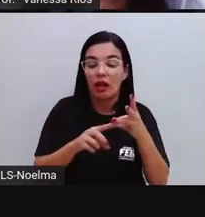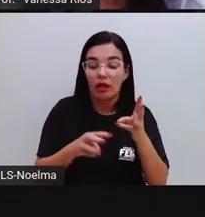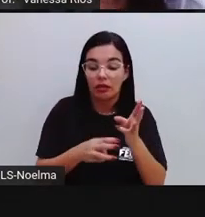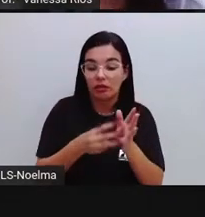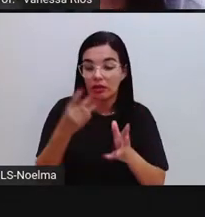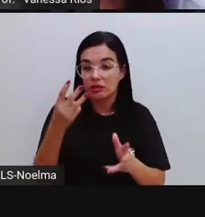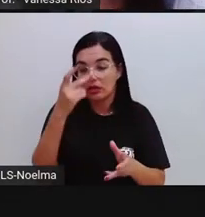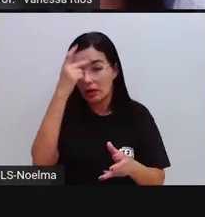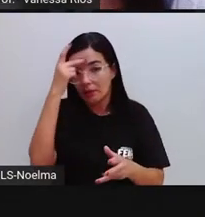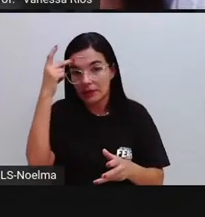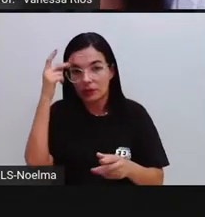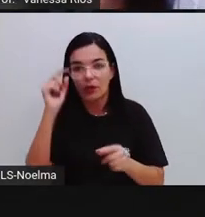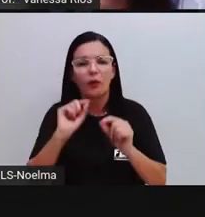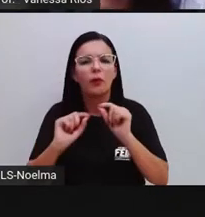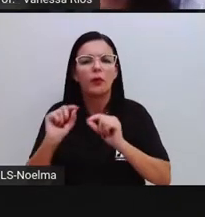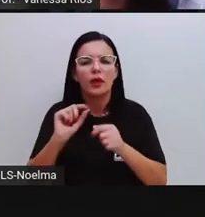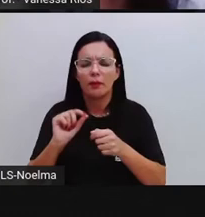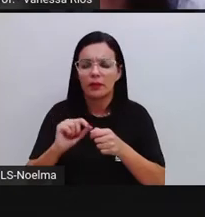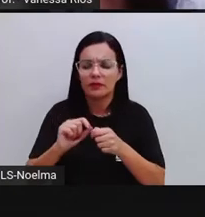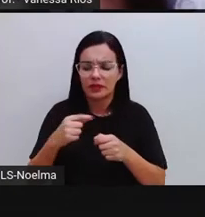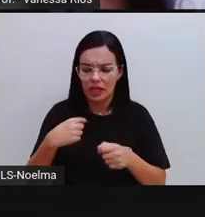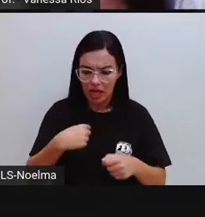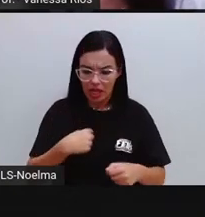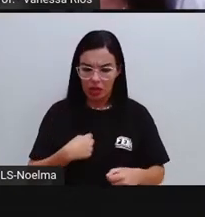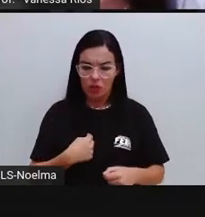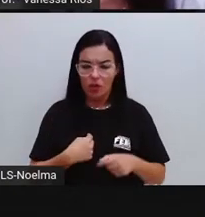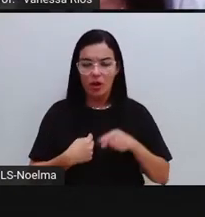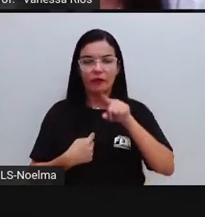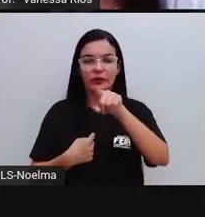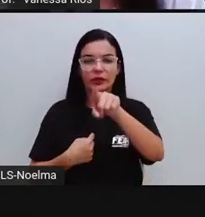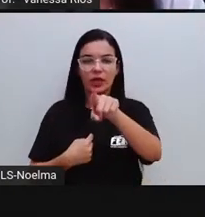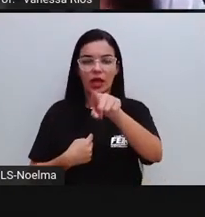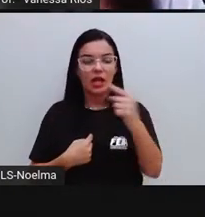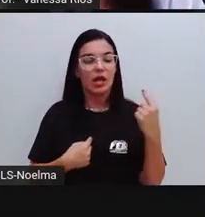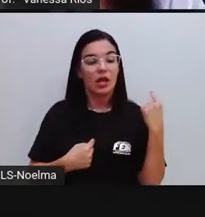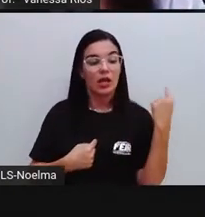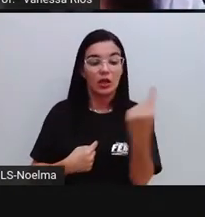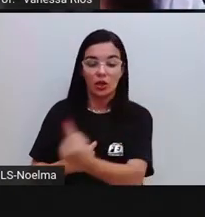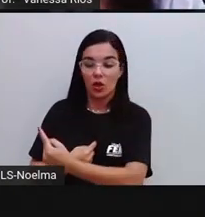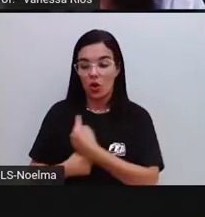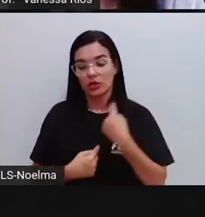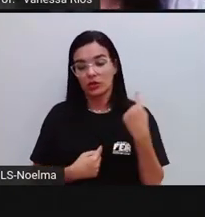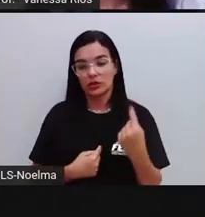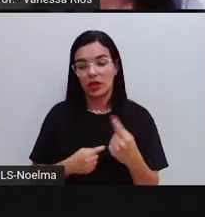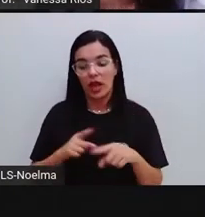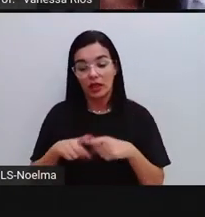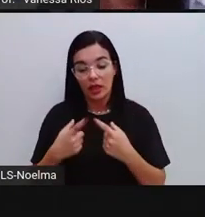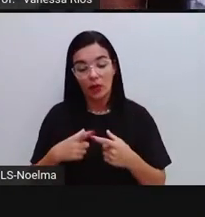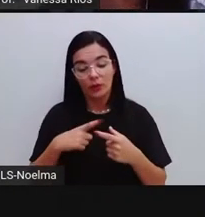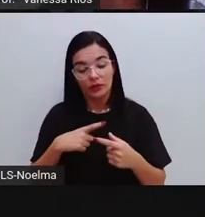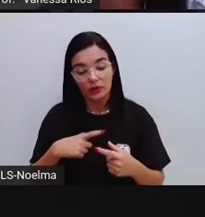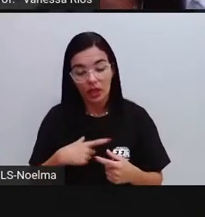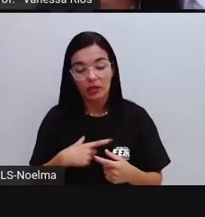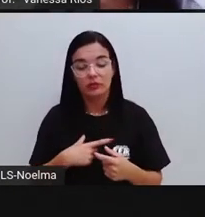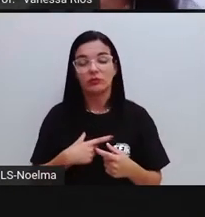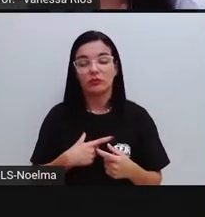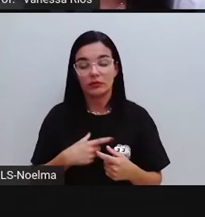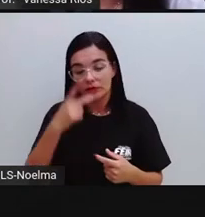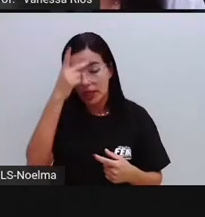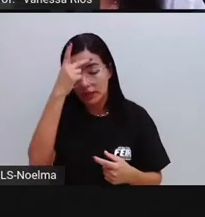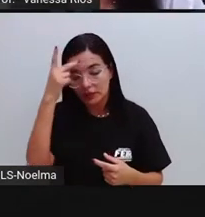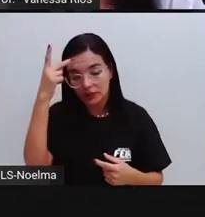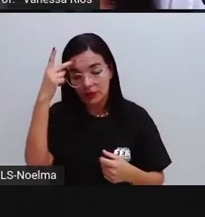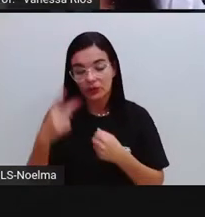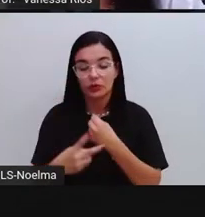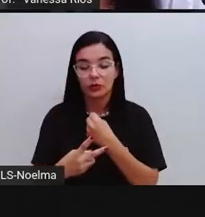por você, pode ser feita por nós. Então, existem as pessoas do verbo, né? Tanto do singular, quanto